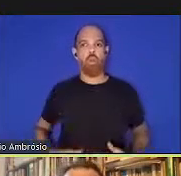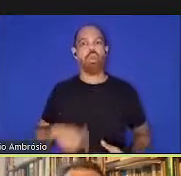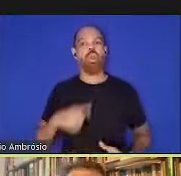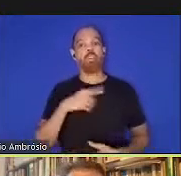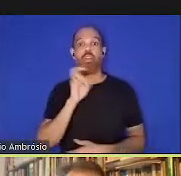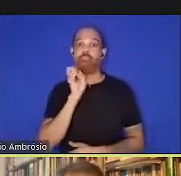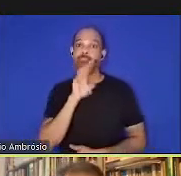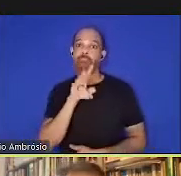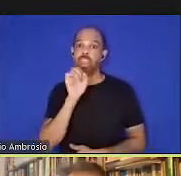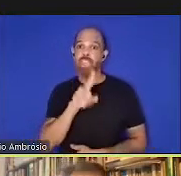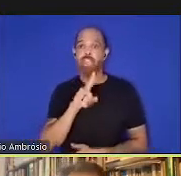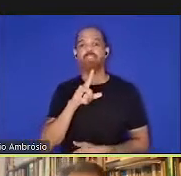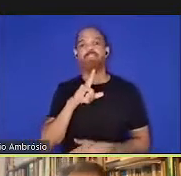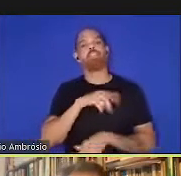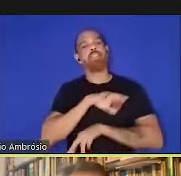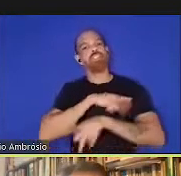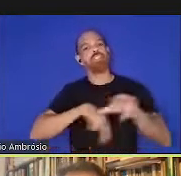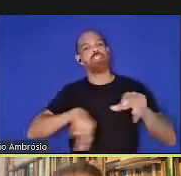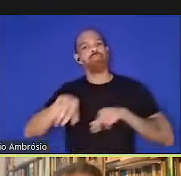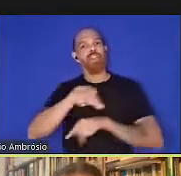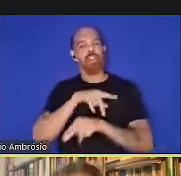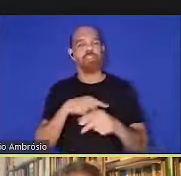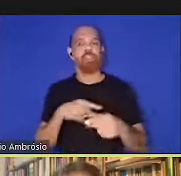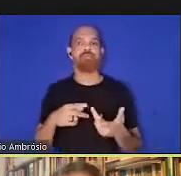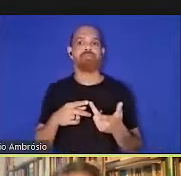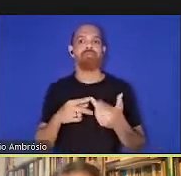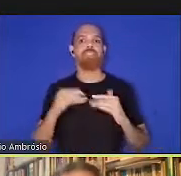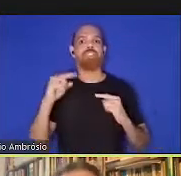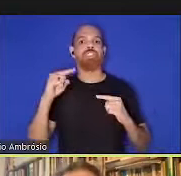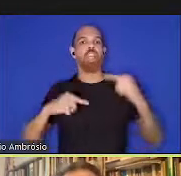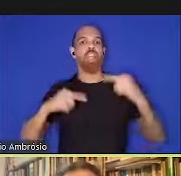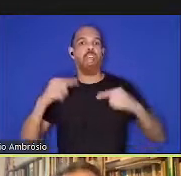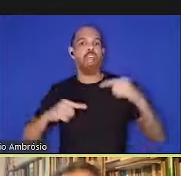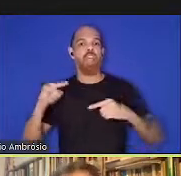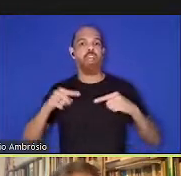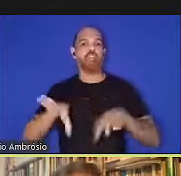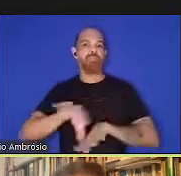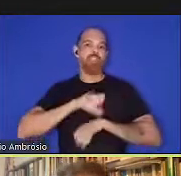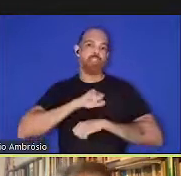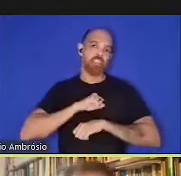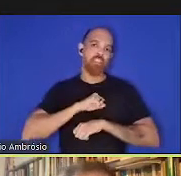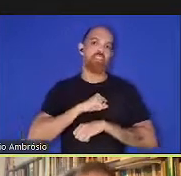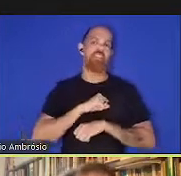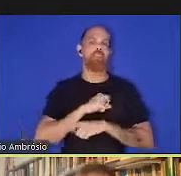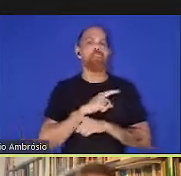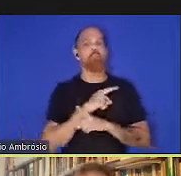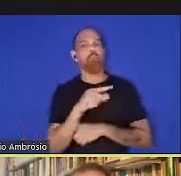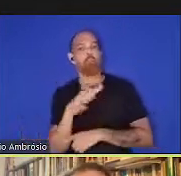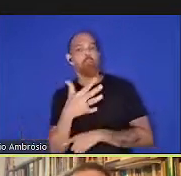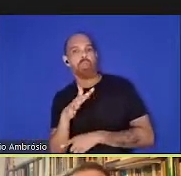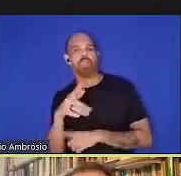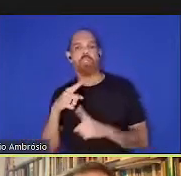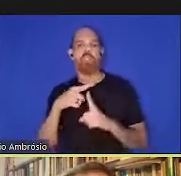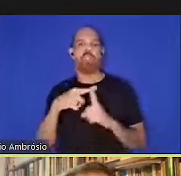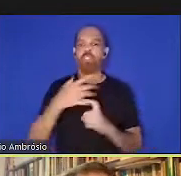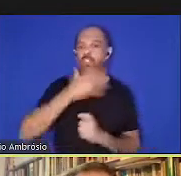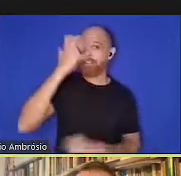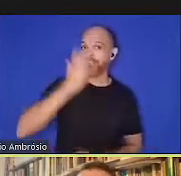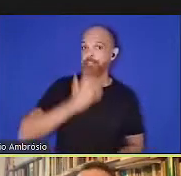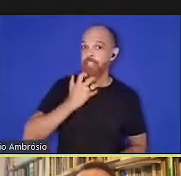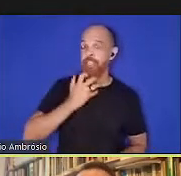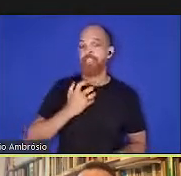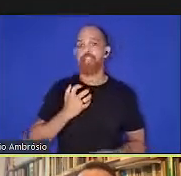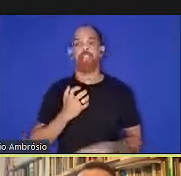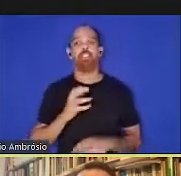e aí tem diferentes graus de infecção, uma infecção moderada, uma infecção severa e a